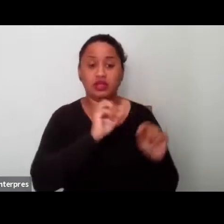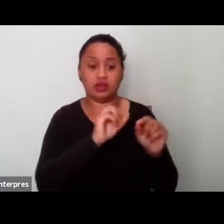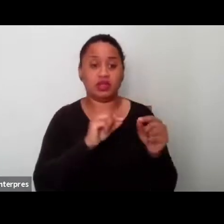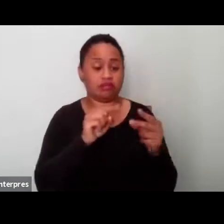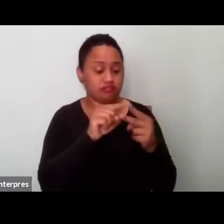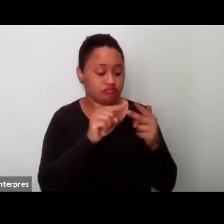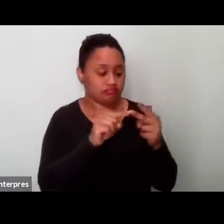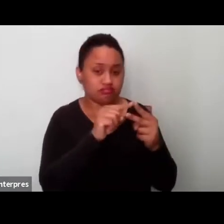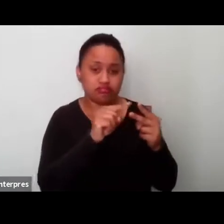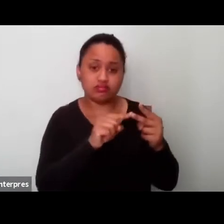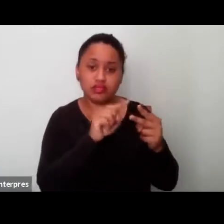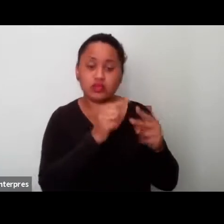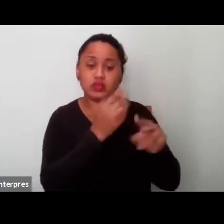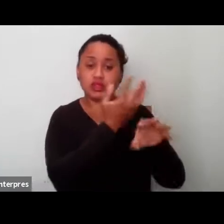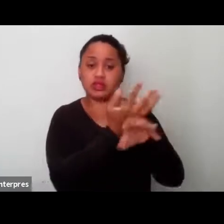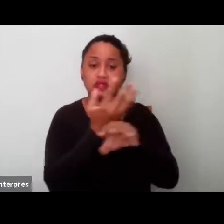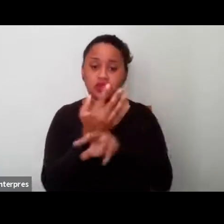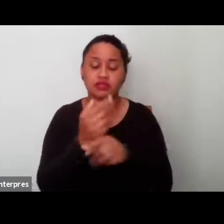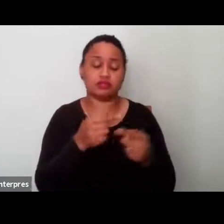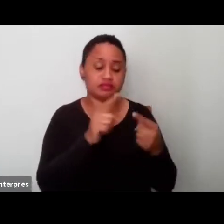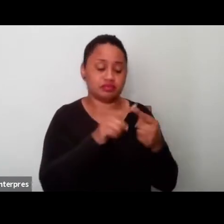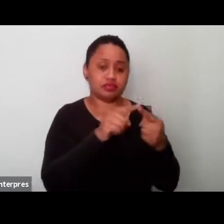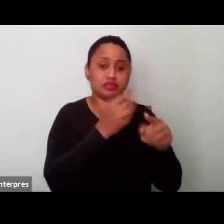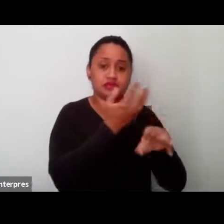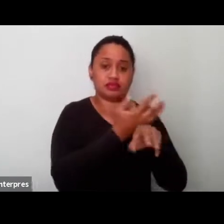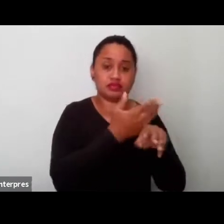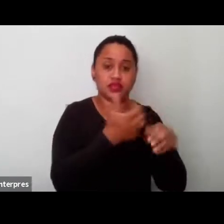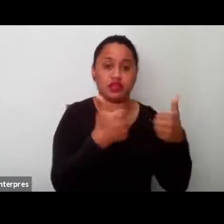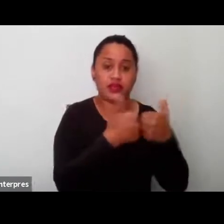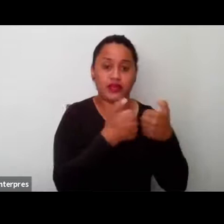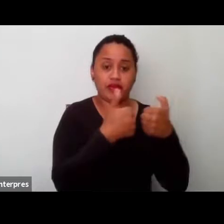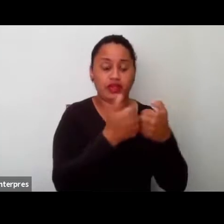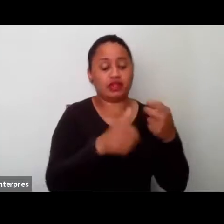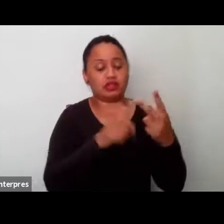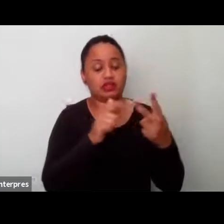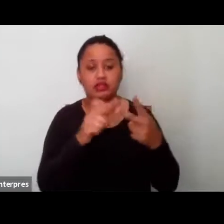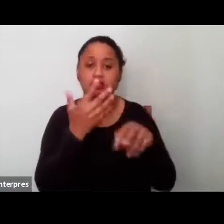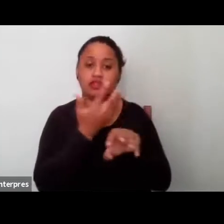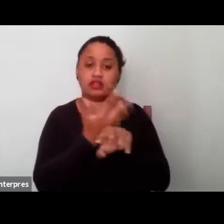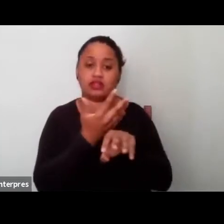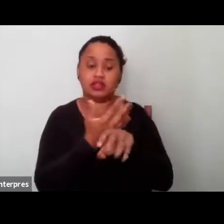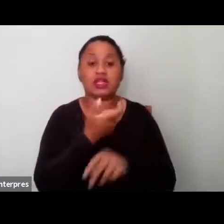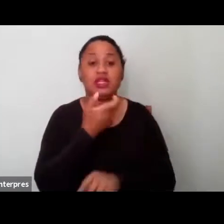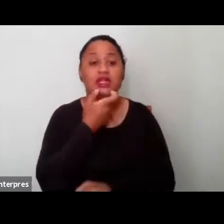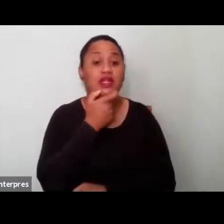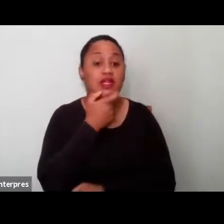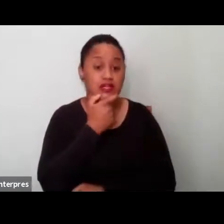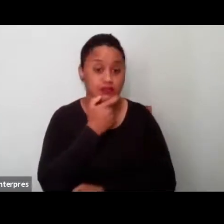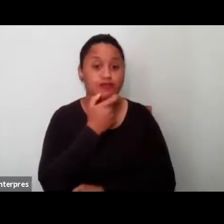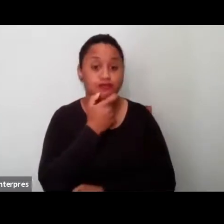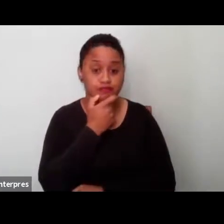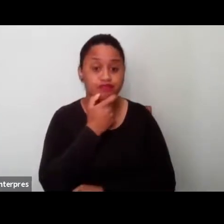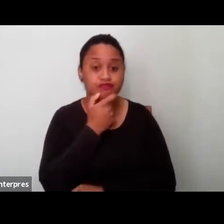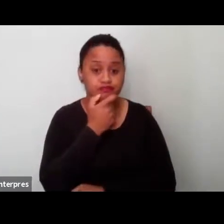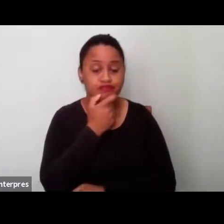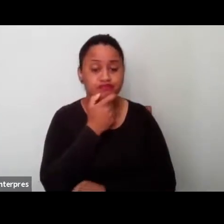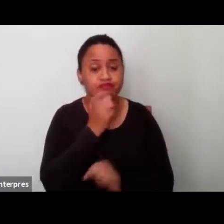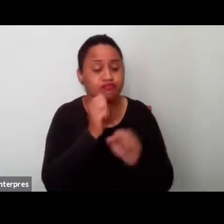em duas disciplinas, na disciplina de física e na disciplina de inglês, tá, então,